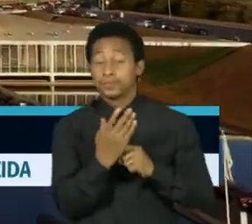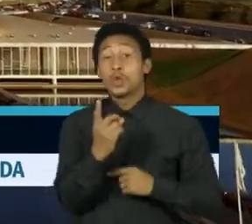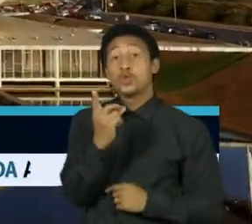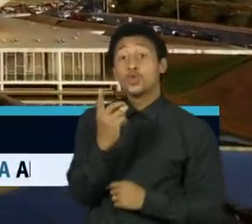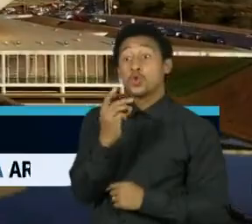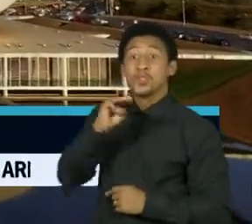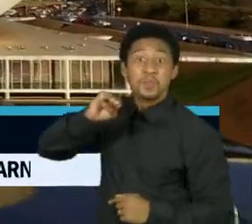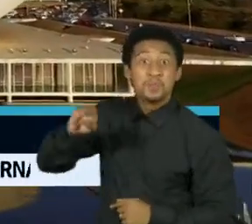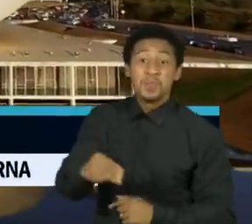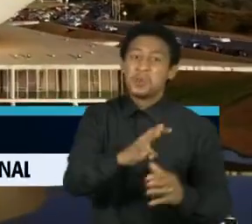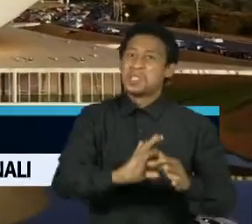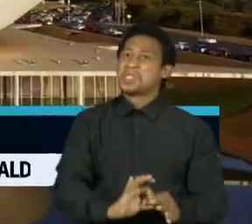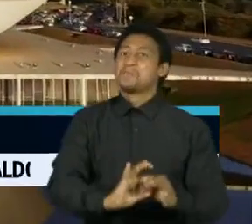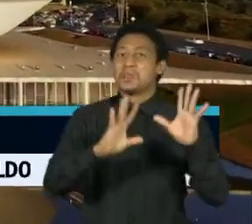conhecidas como orçamento secreto. conhecidas como ouçamento